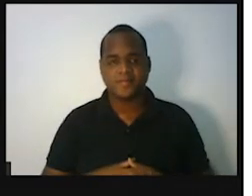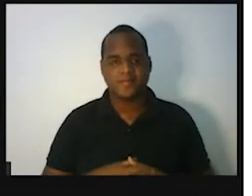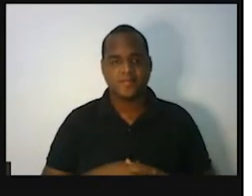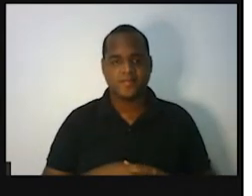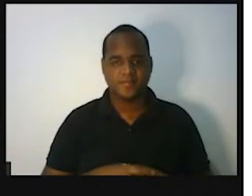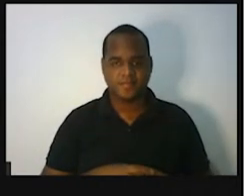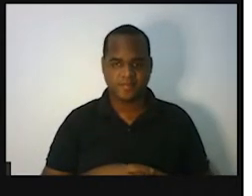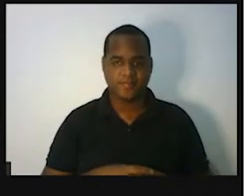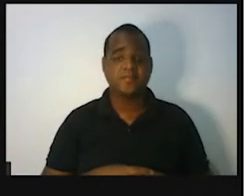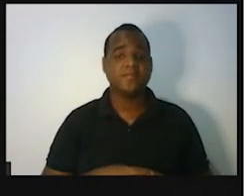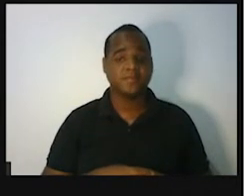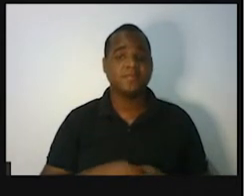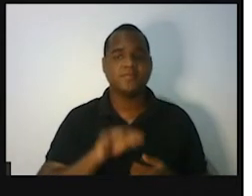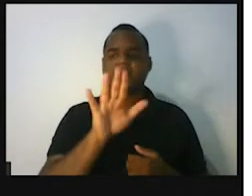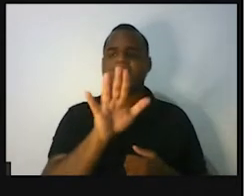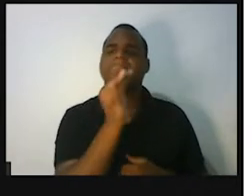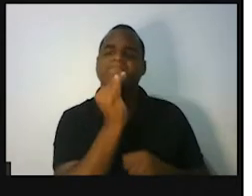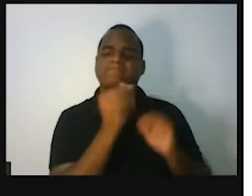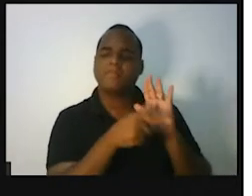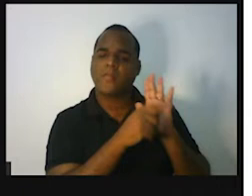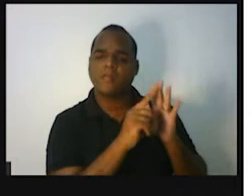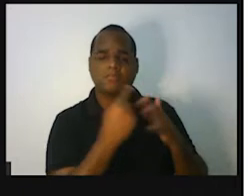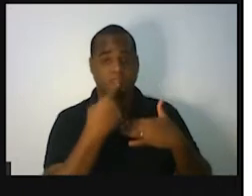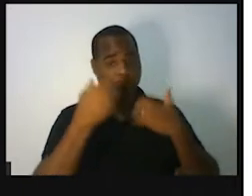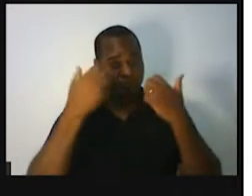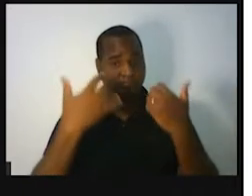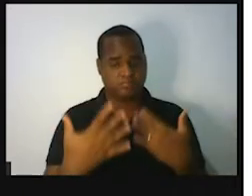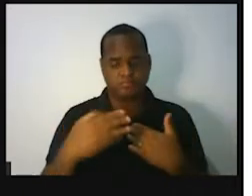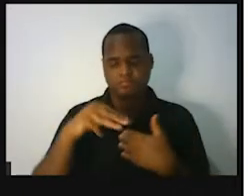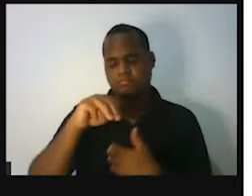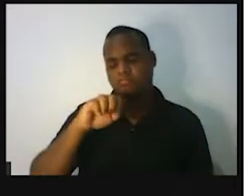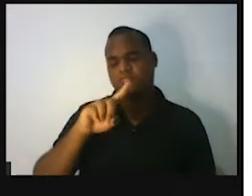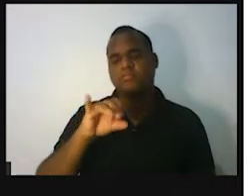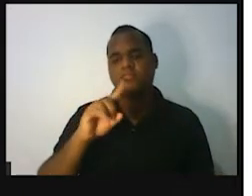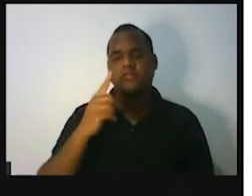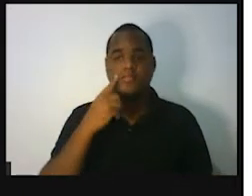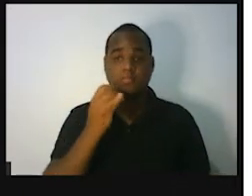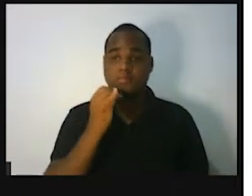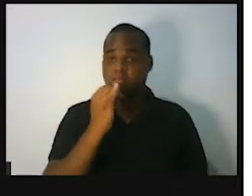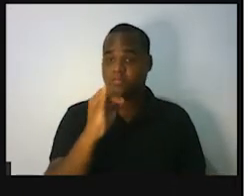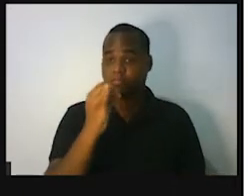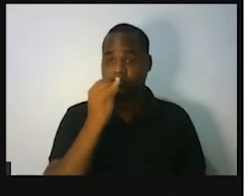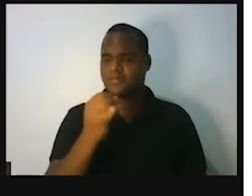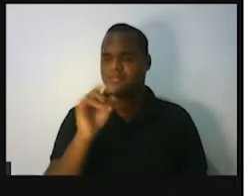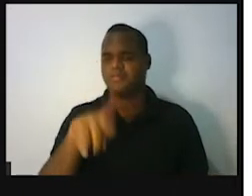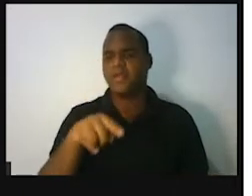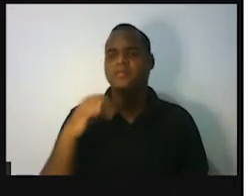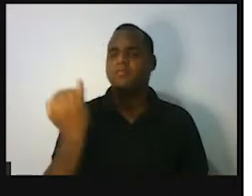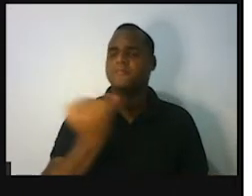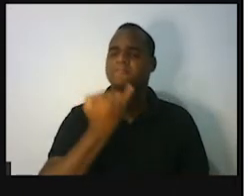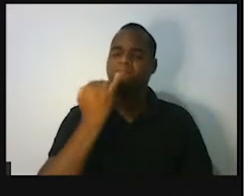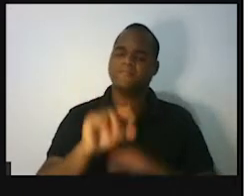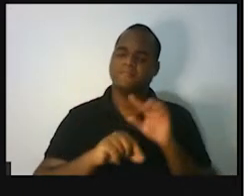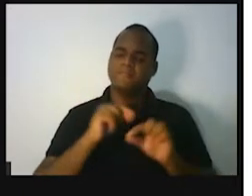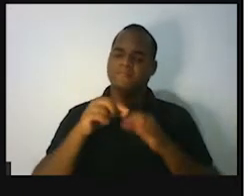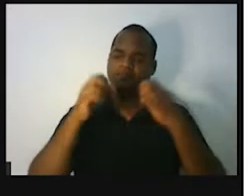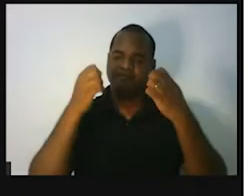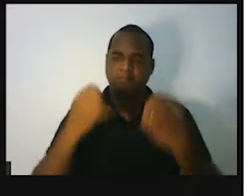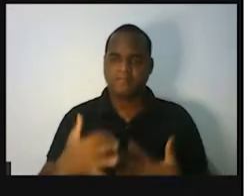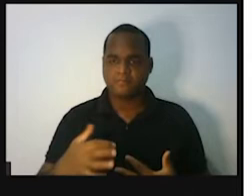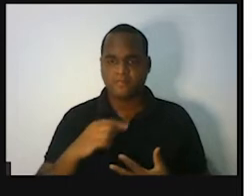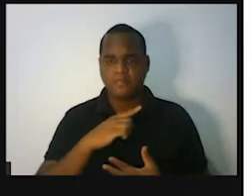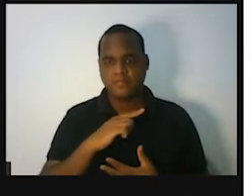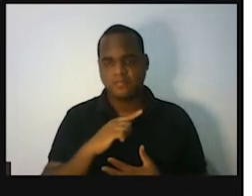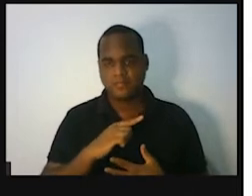Mas, antes de falar de consumo médio de energia elétrica, eu queria lembrar uma coisinha muito importante e que